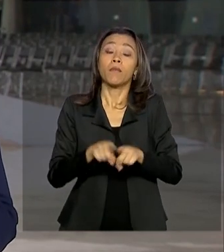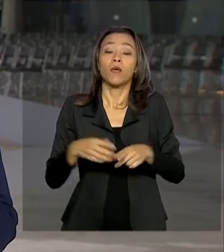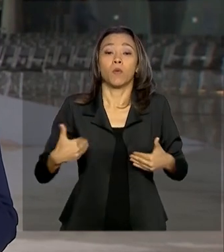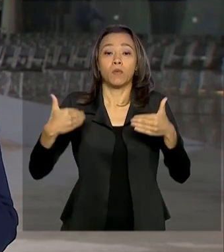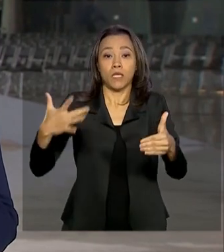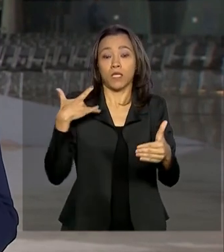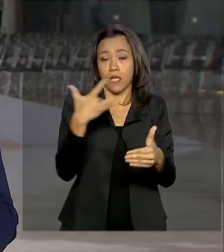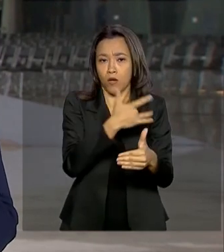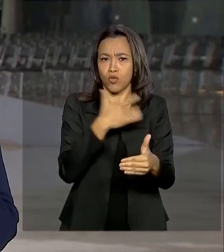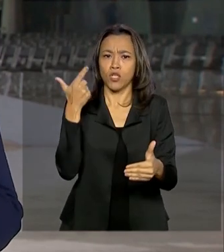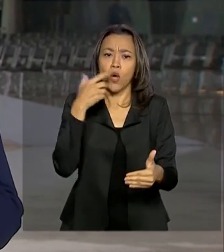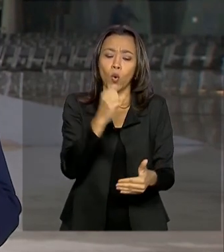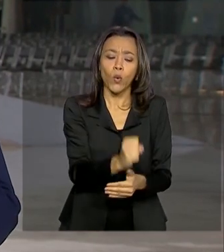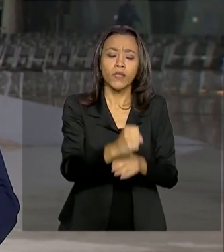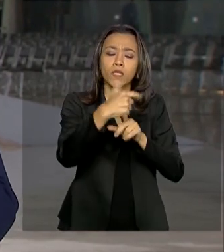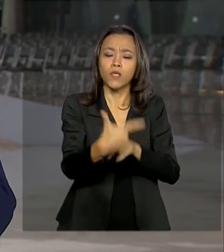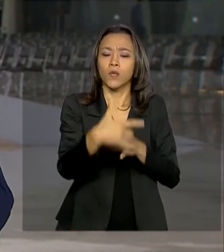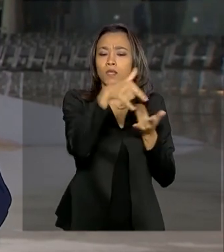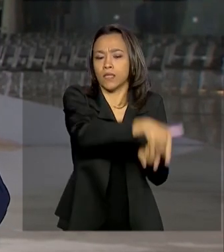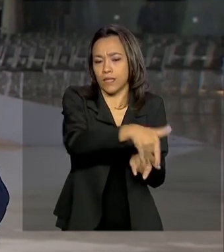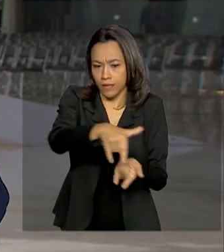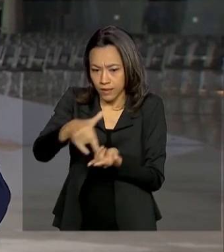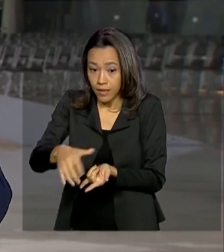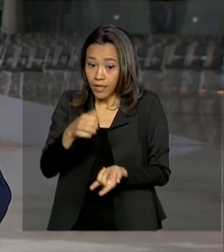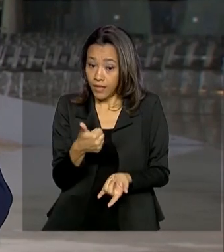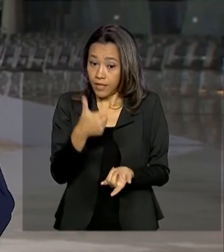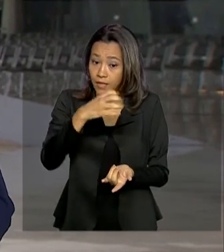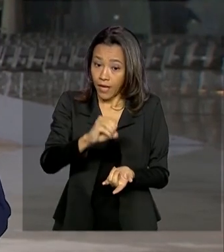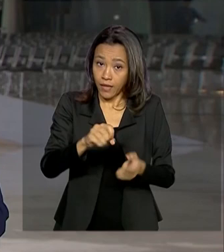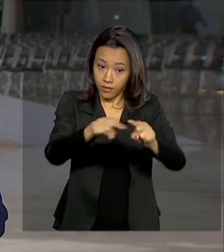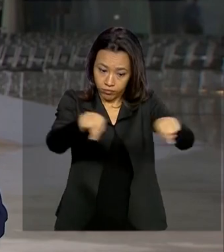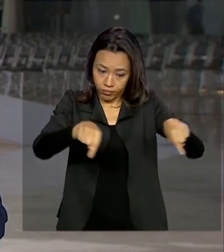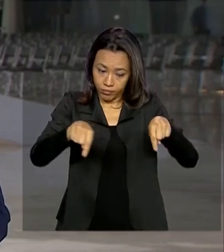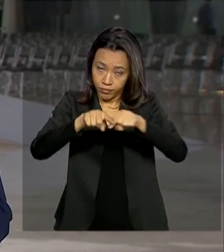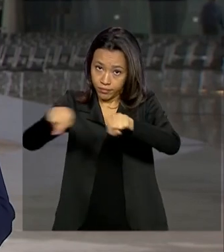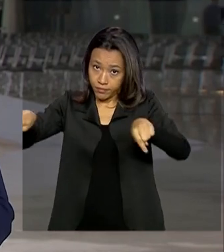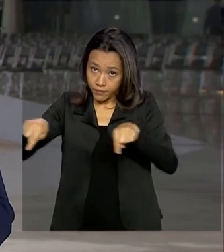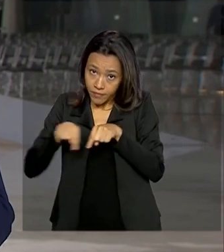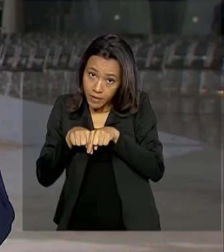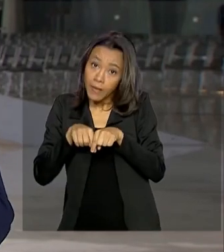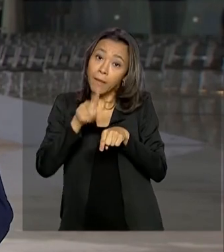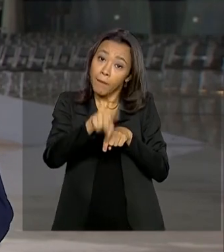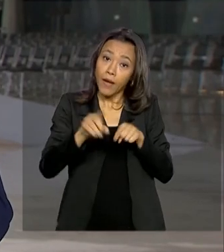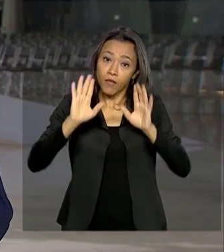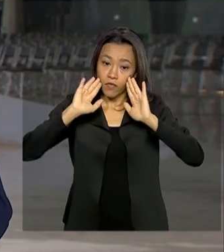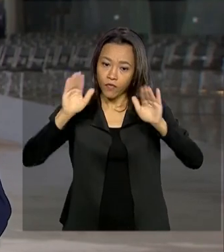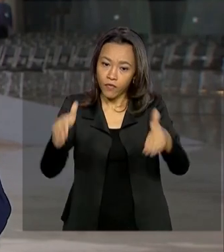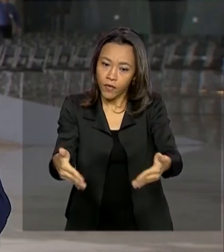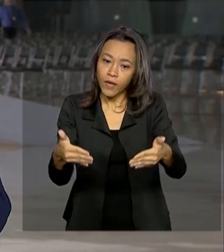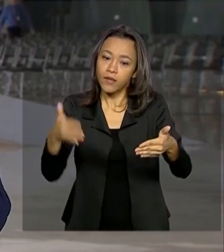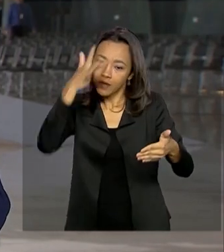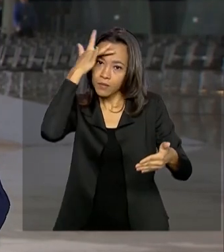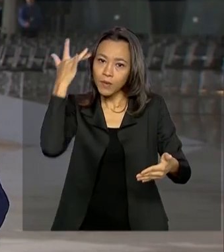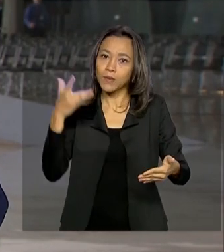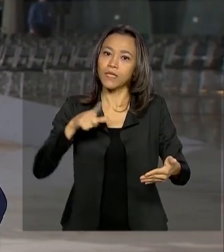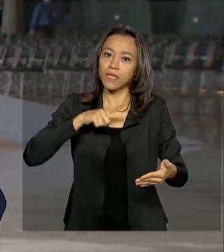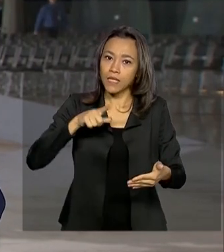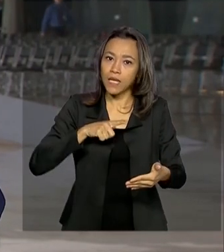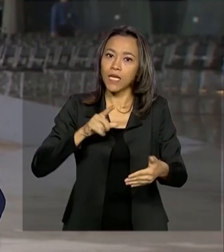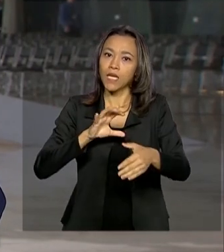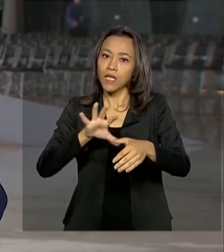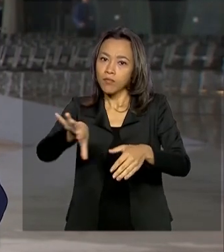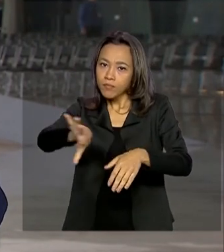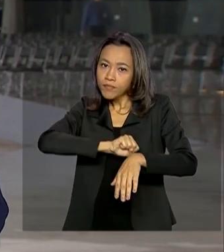82 leitos de UTI e 10 leitos de enfermaria voltados exclusivamente para pacientes com a Covid-19, com